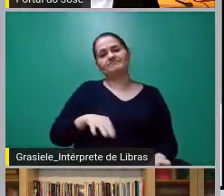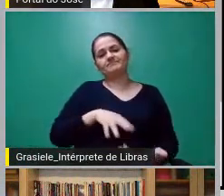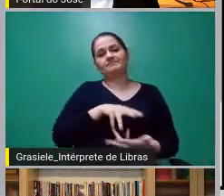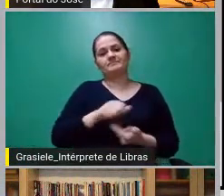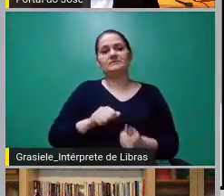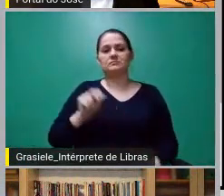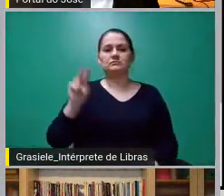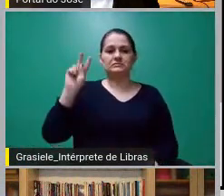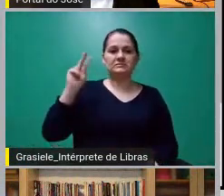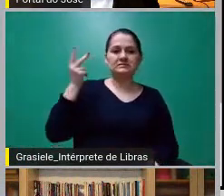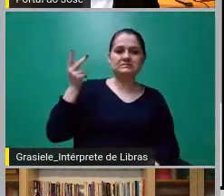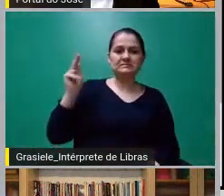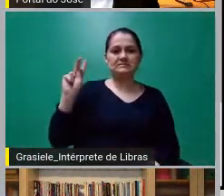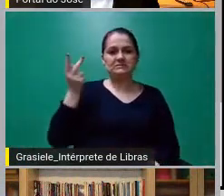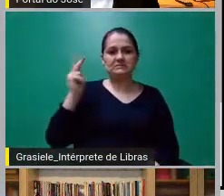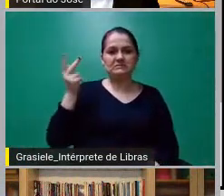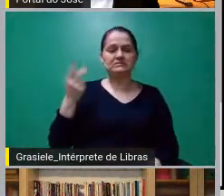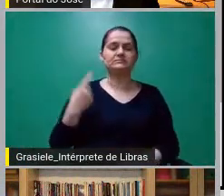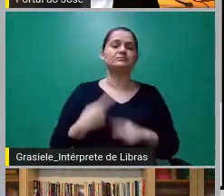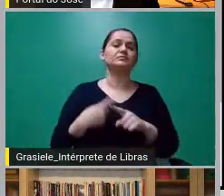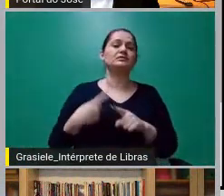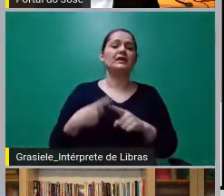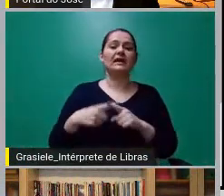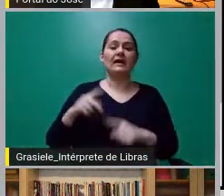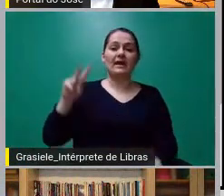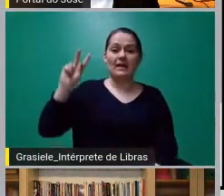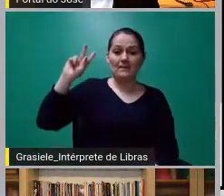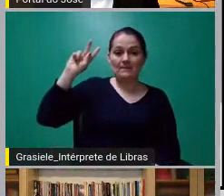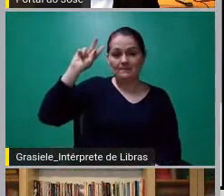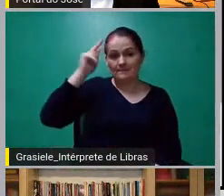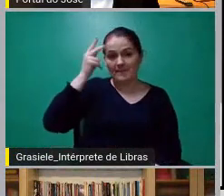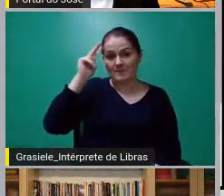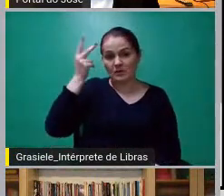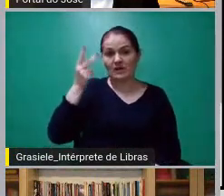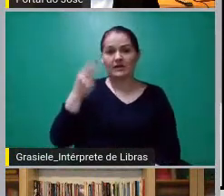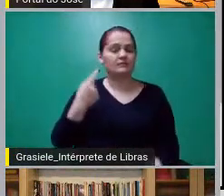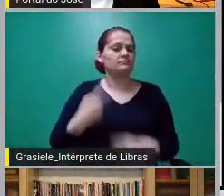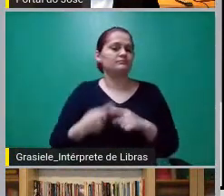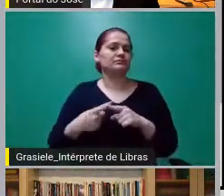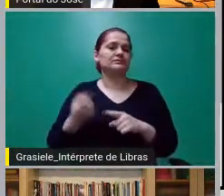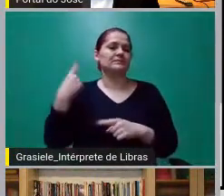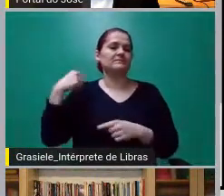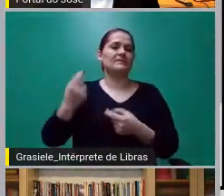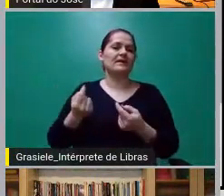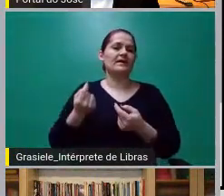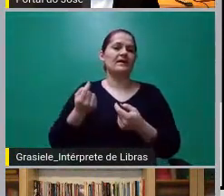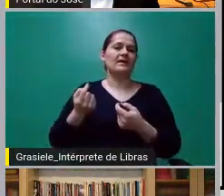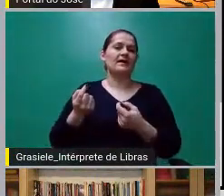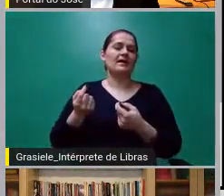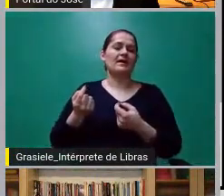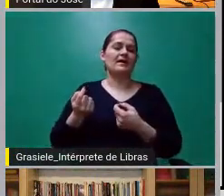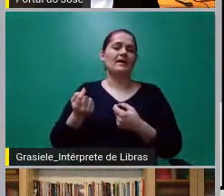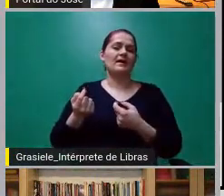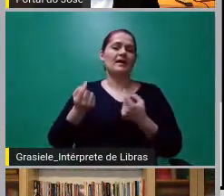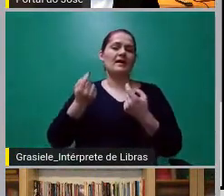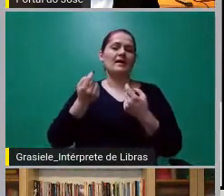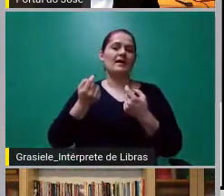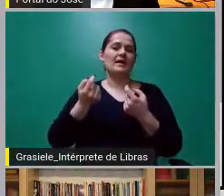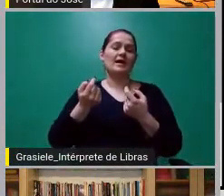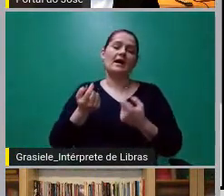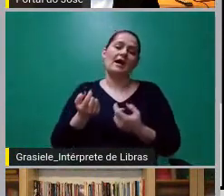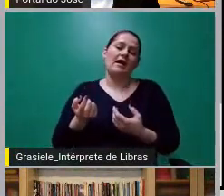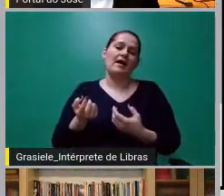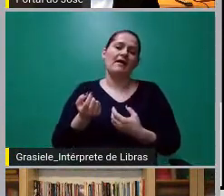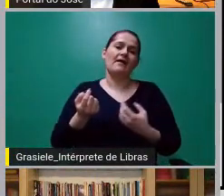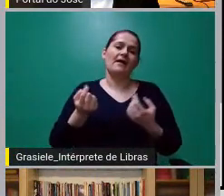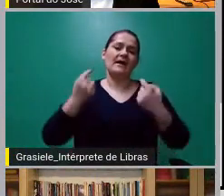transformou essa mudança, que seria uma boa mudança, os antropólogos franceses, inclusive na década de 90, diziam que a gente estava vivendo